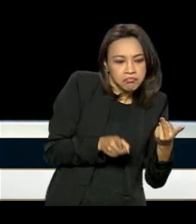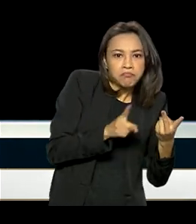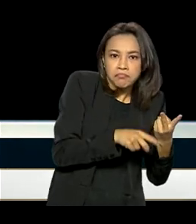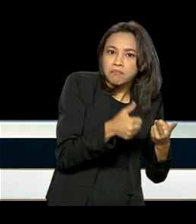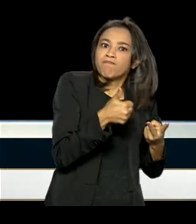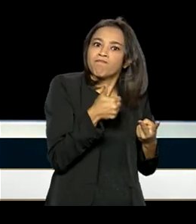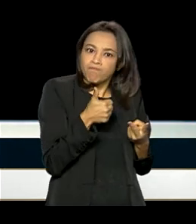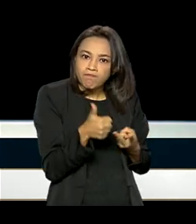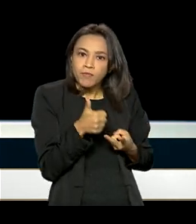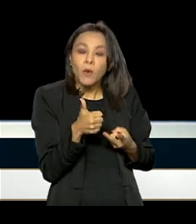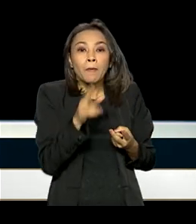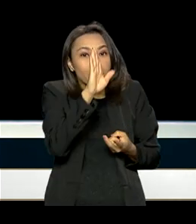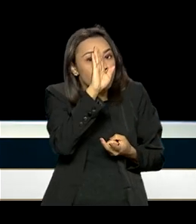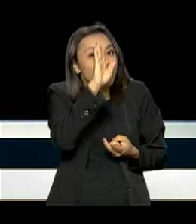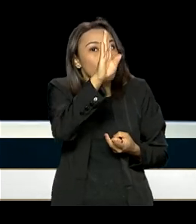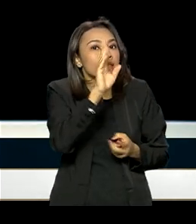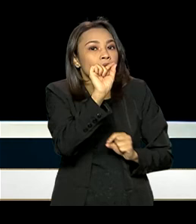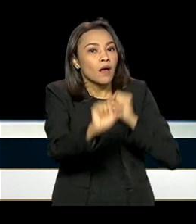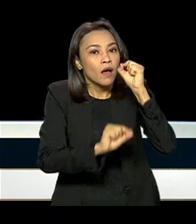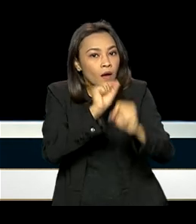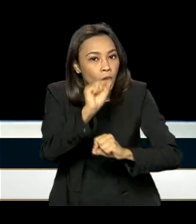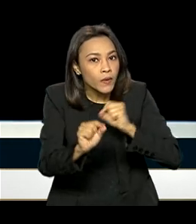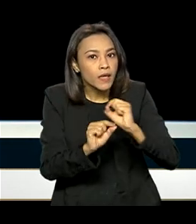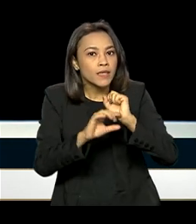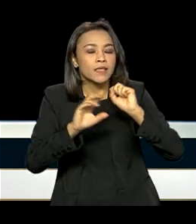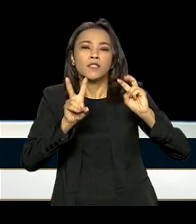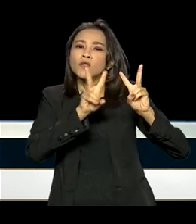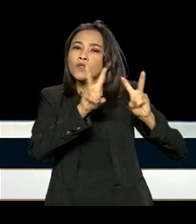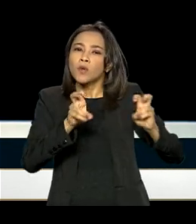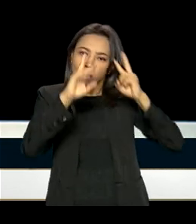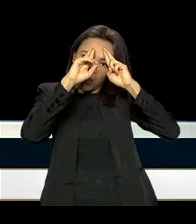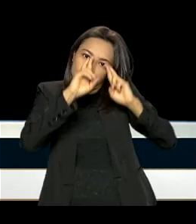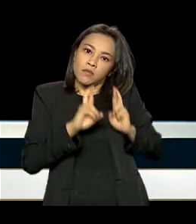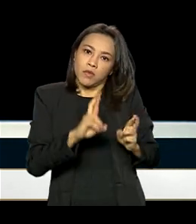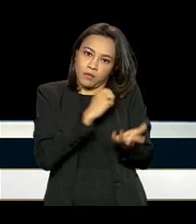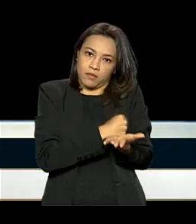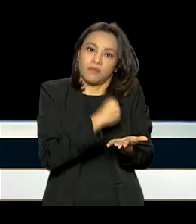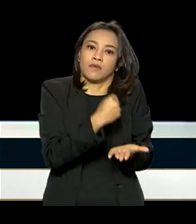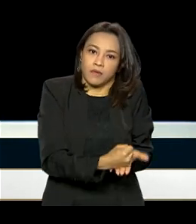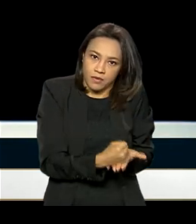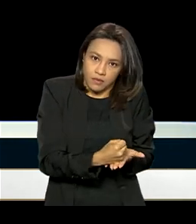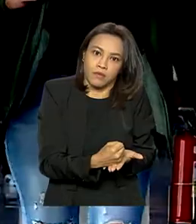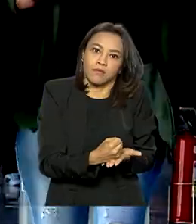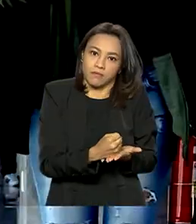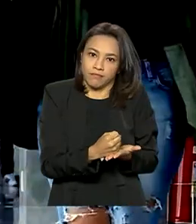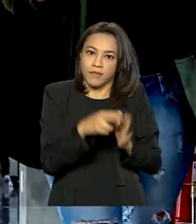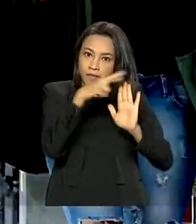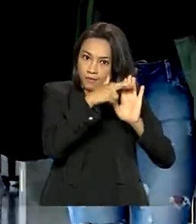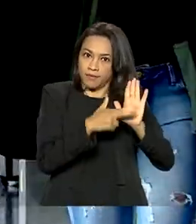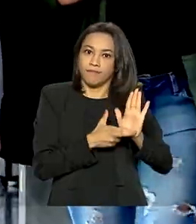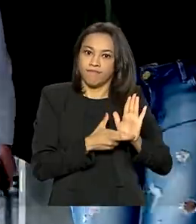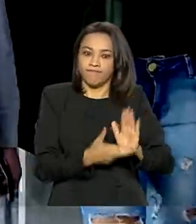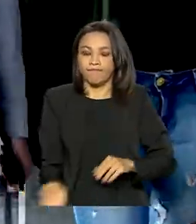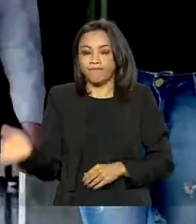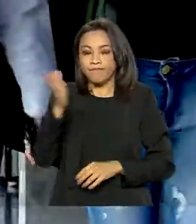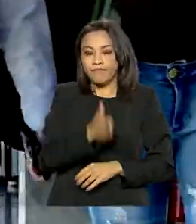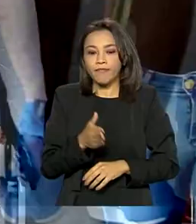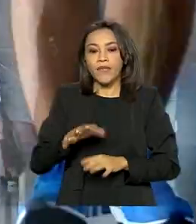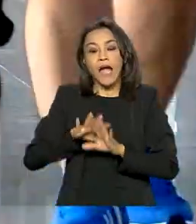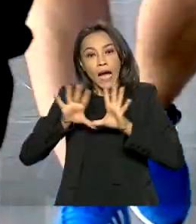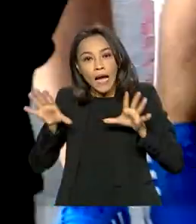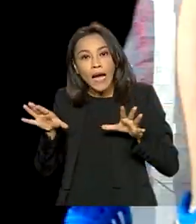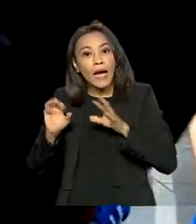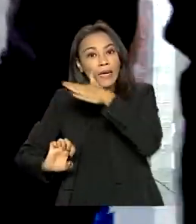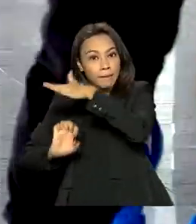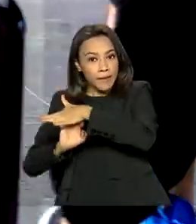mas principalmente os alicerces voltados para a segurança jurídica e segurança regulatória. A empresa CCR